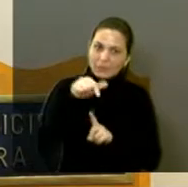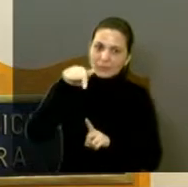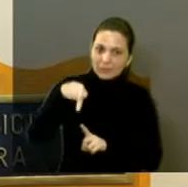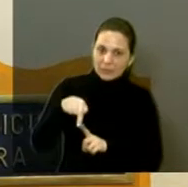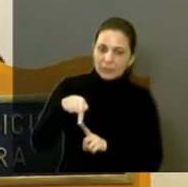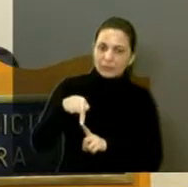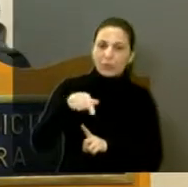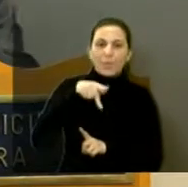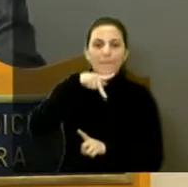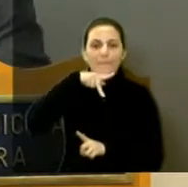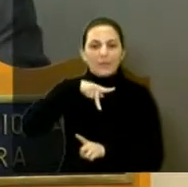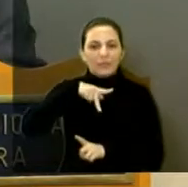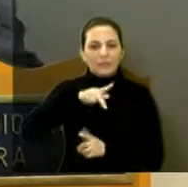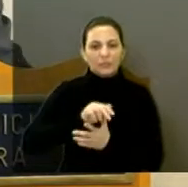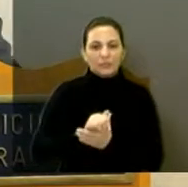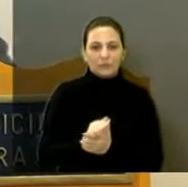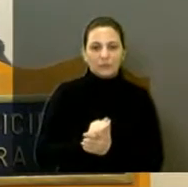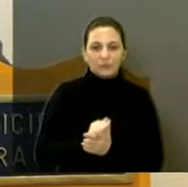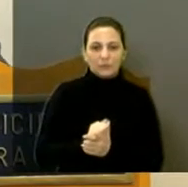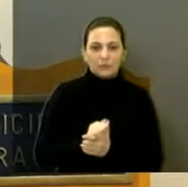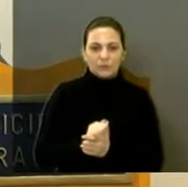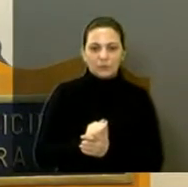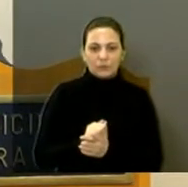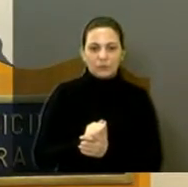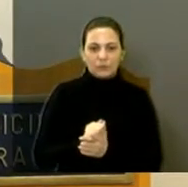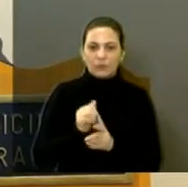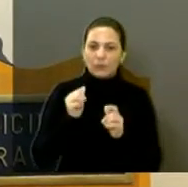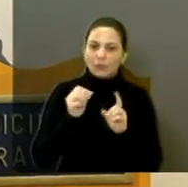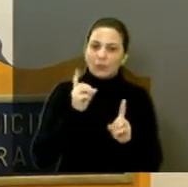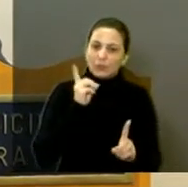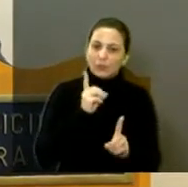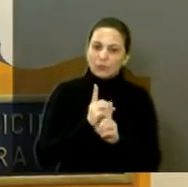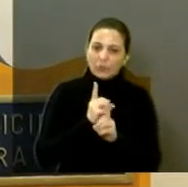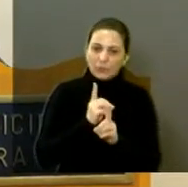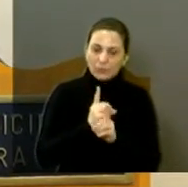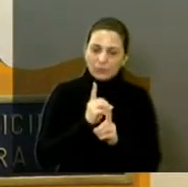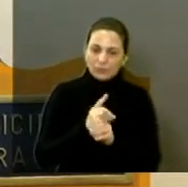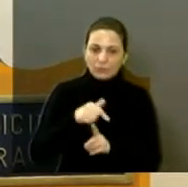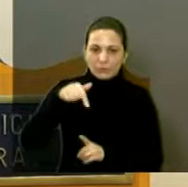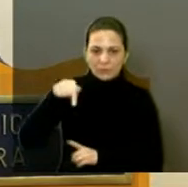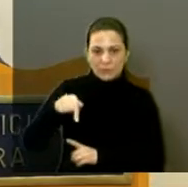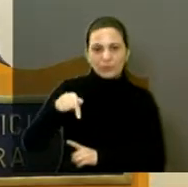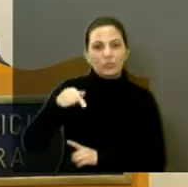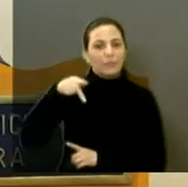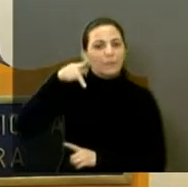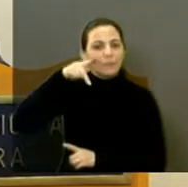partidos, um encontro de sete partidos, apoiando a nossa